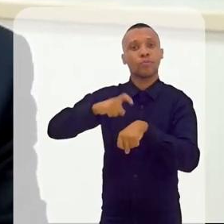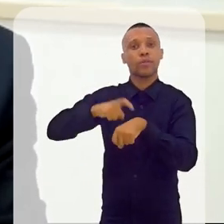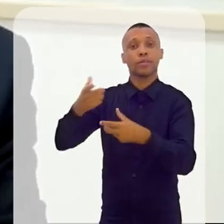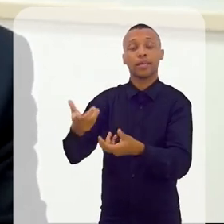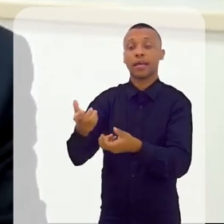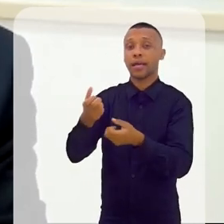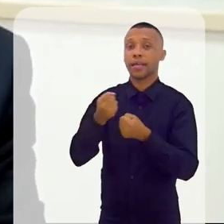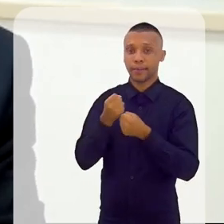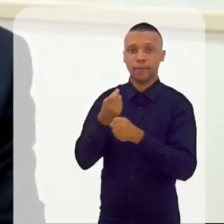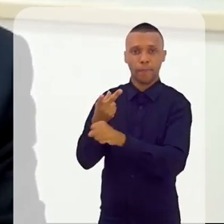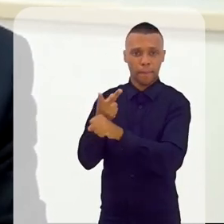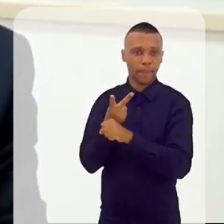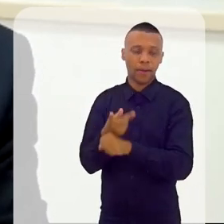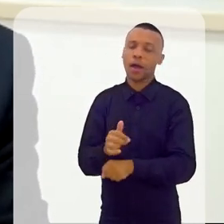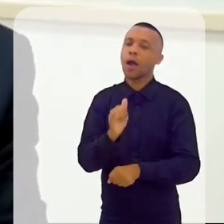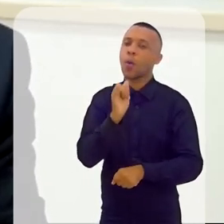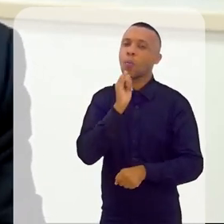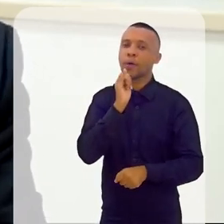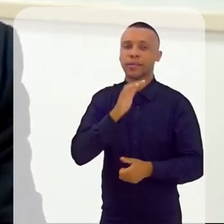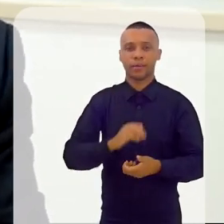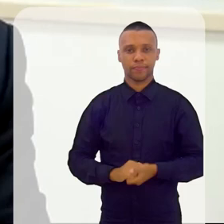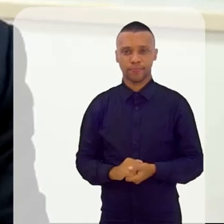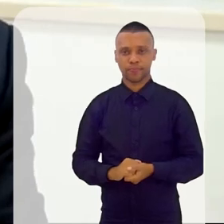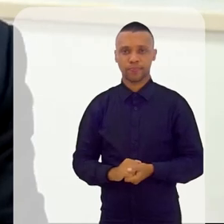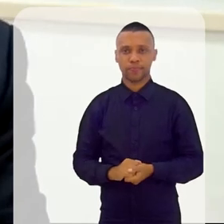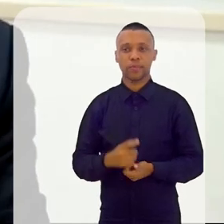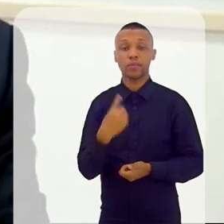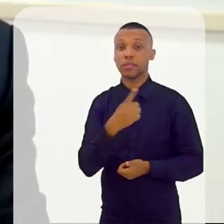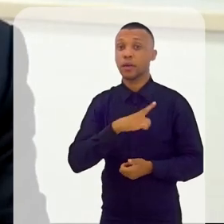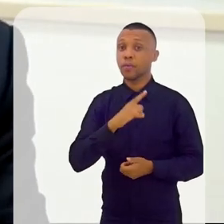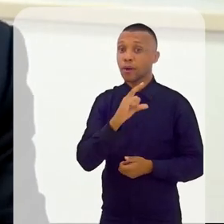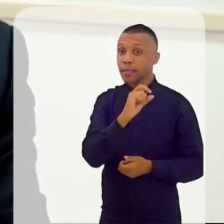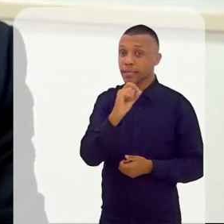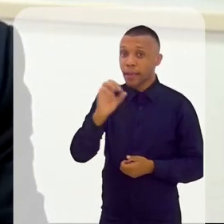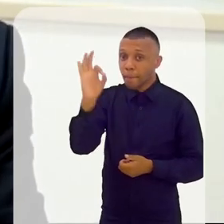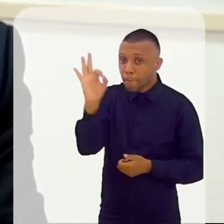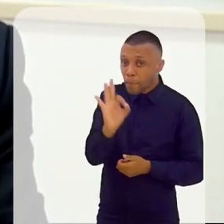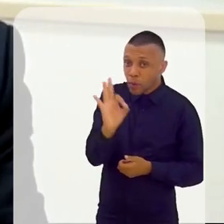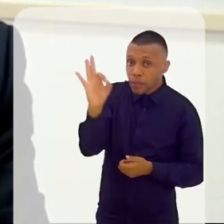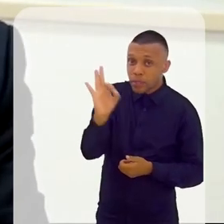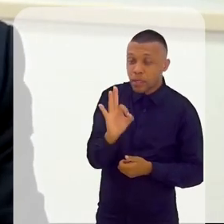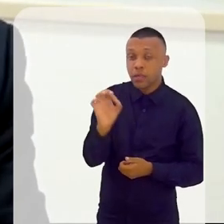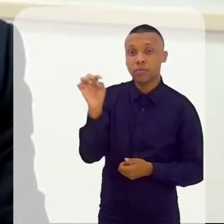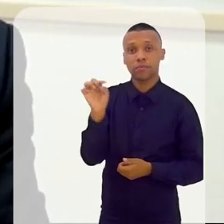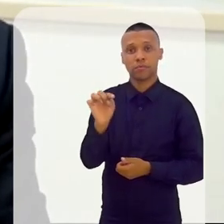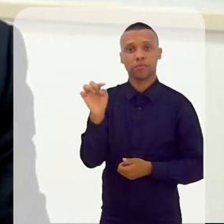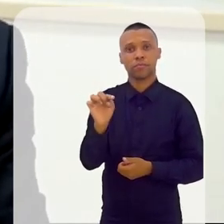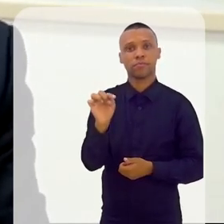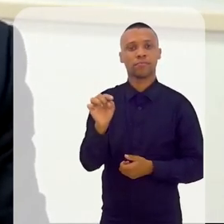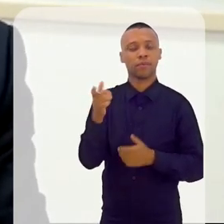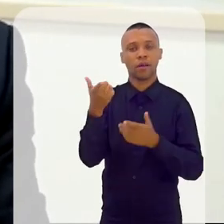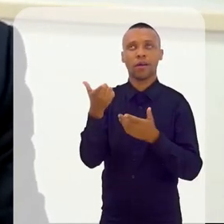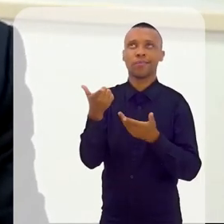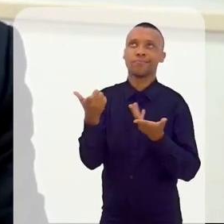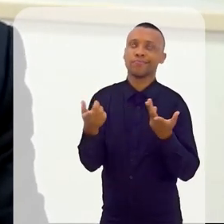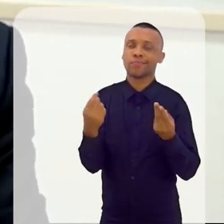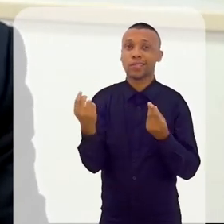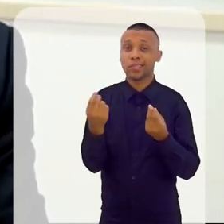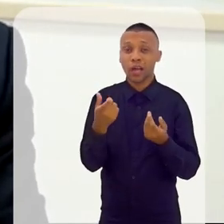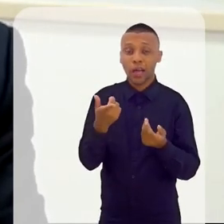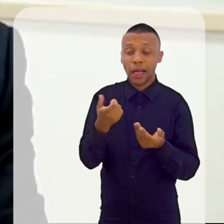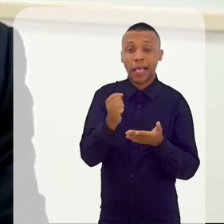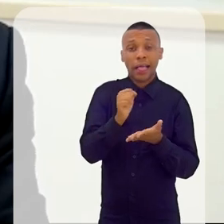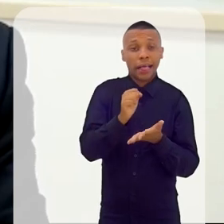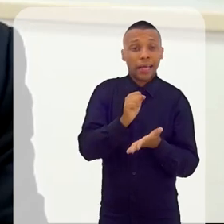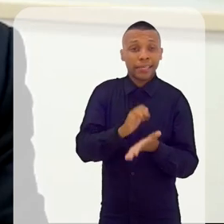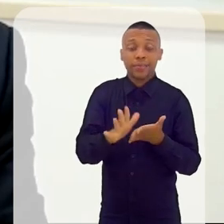recebemos a premiação. Por exemplo, nós temos 100% da... Nós praticamente não usamos